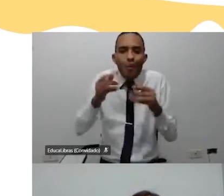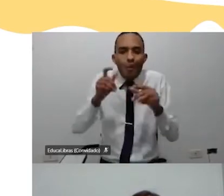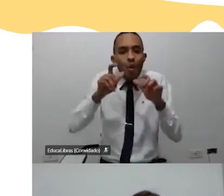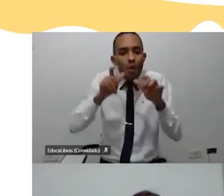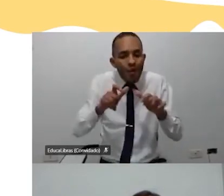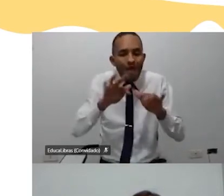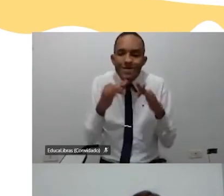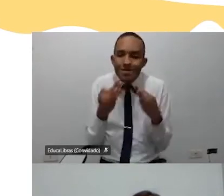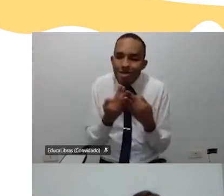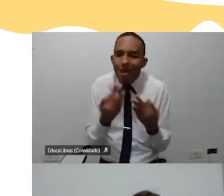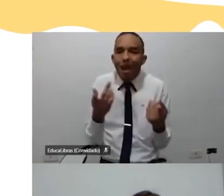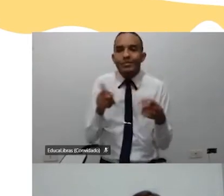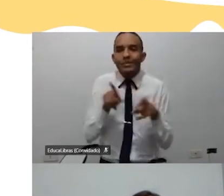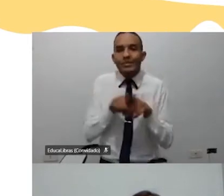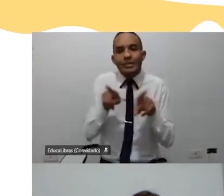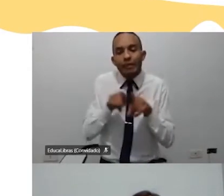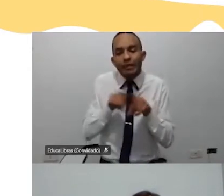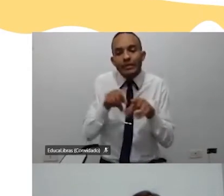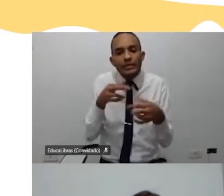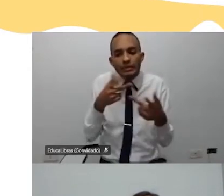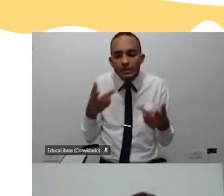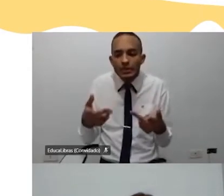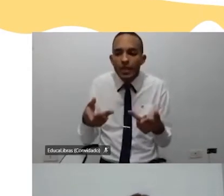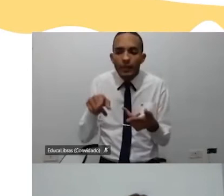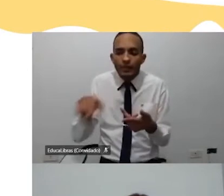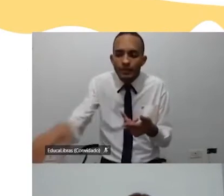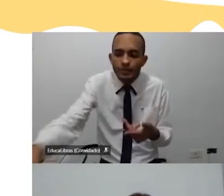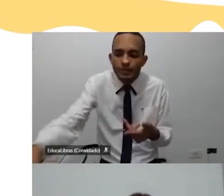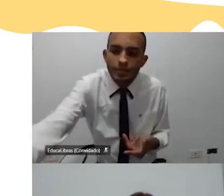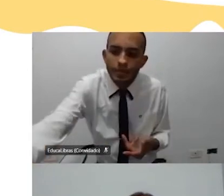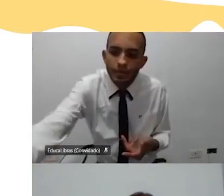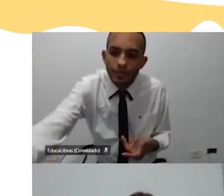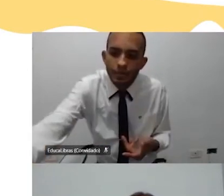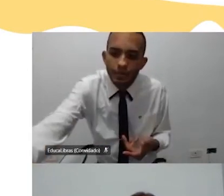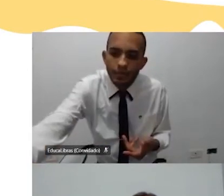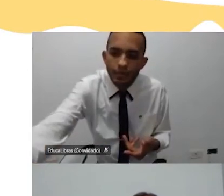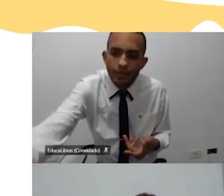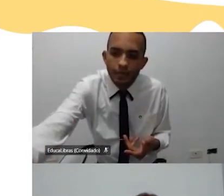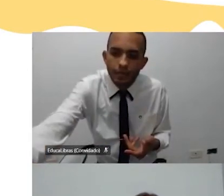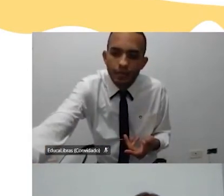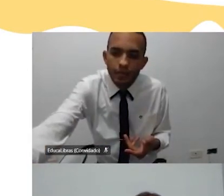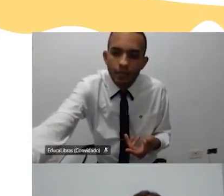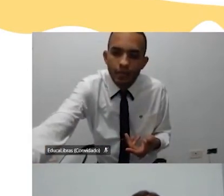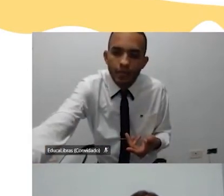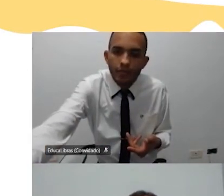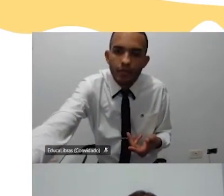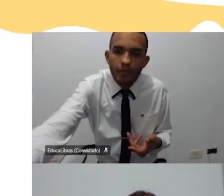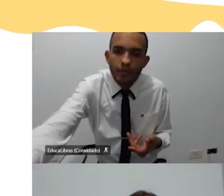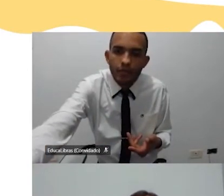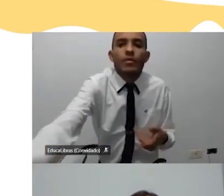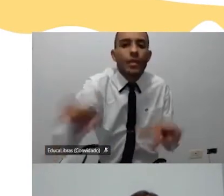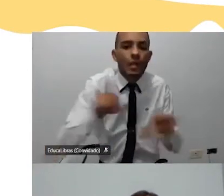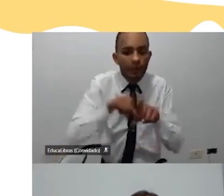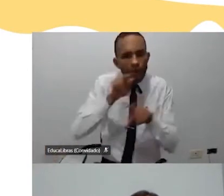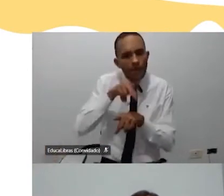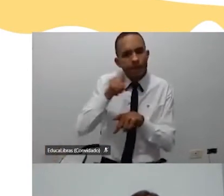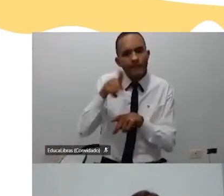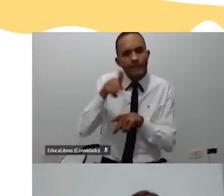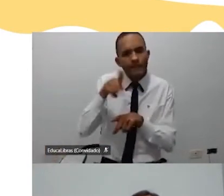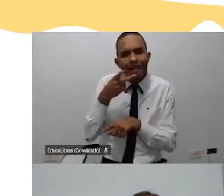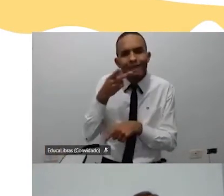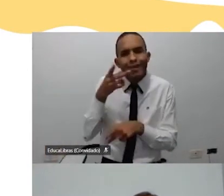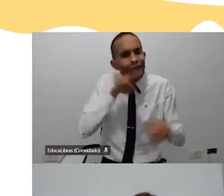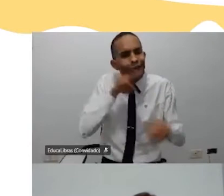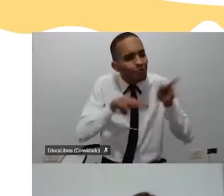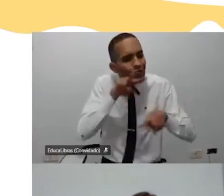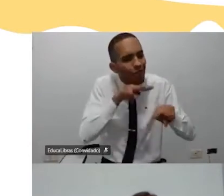familiar, dentro de todas as áreas que eu estava. Aí comecei a ser mais participativa e os professores até falavam que conseguiam me enxergar